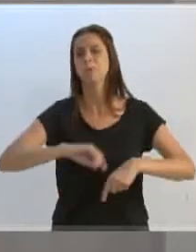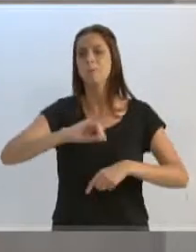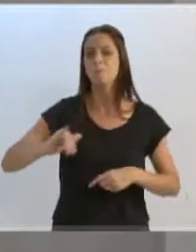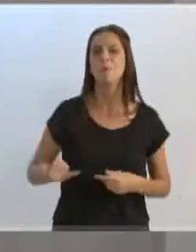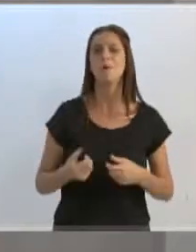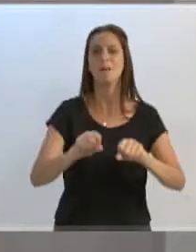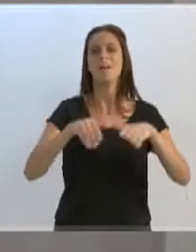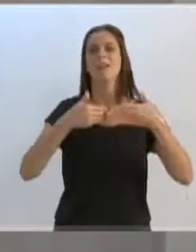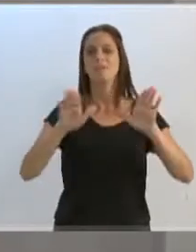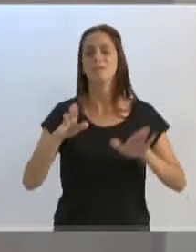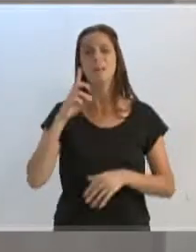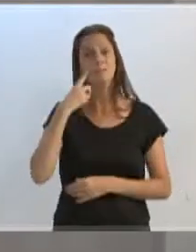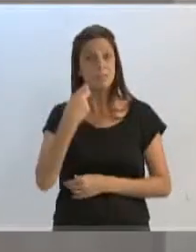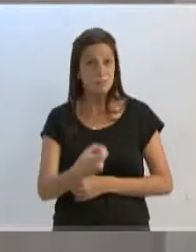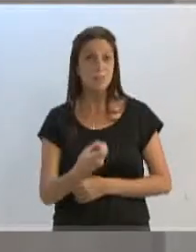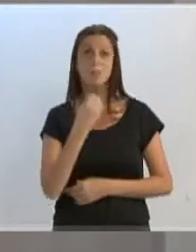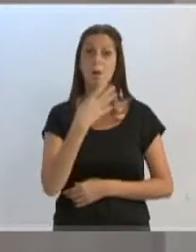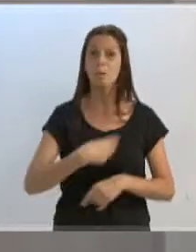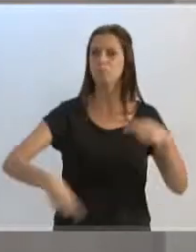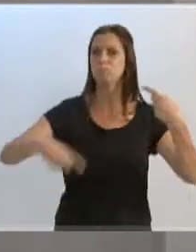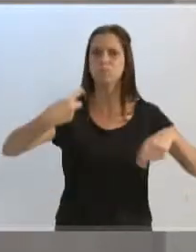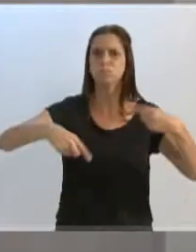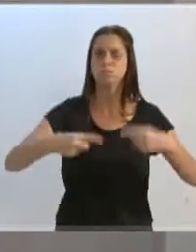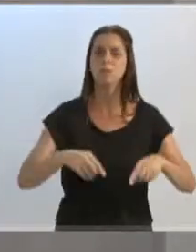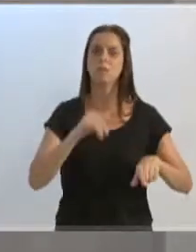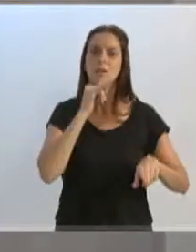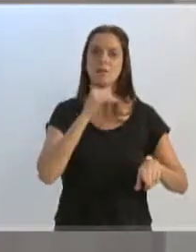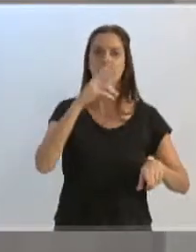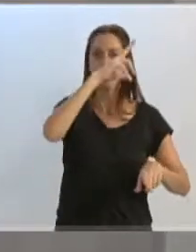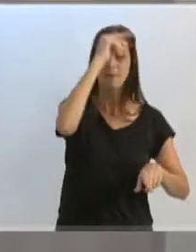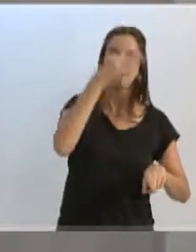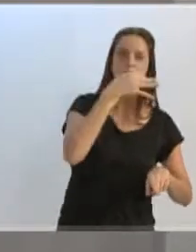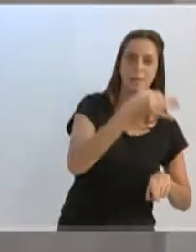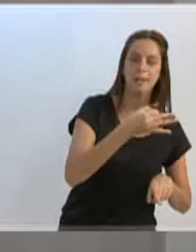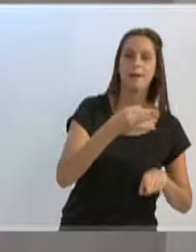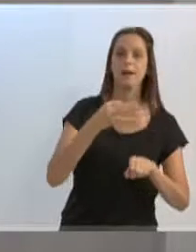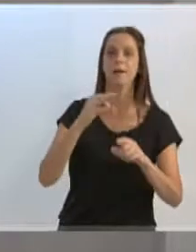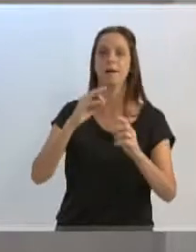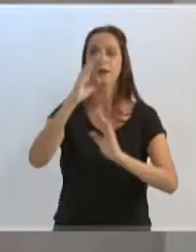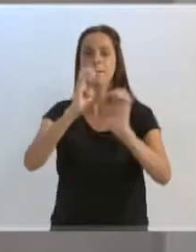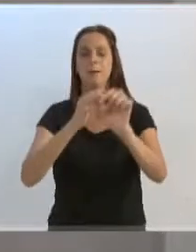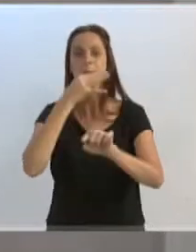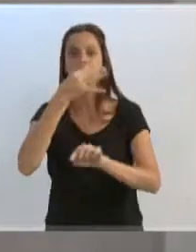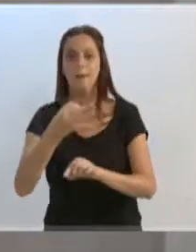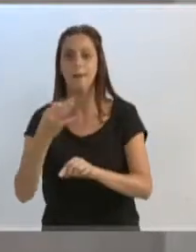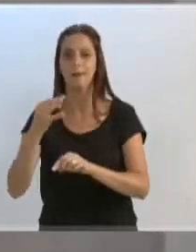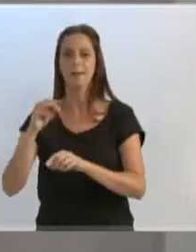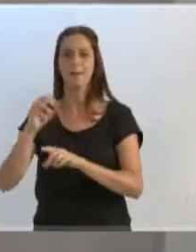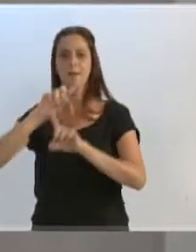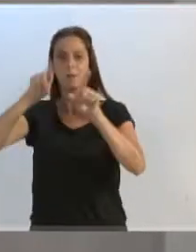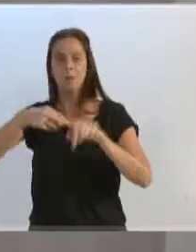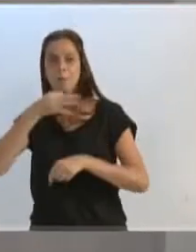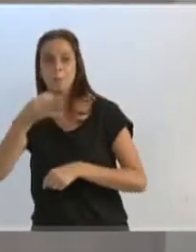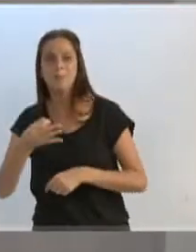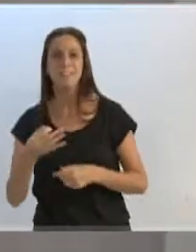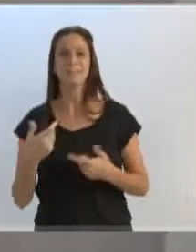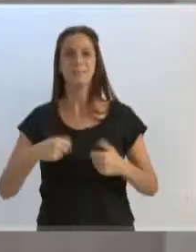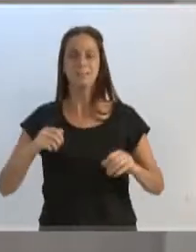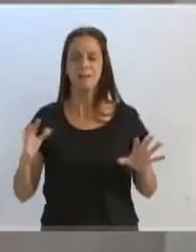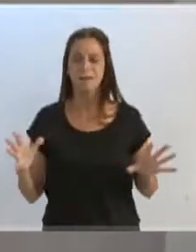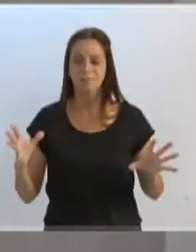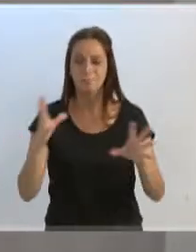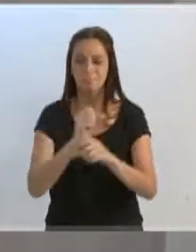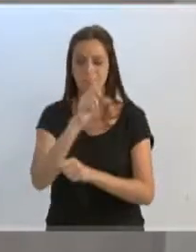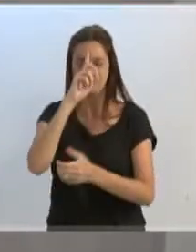interessante para nós termos aqui a discussão administrativa mesmo colocada. Então, eu, ao mesmo tempo que não tenho uma